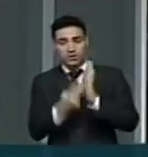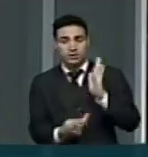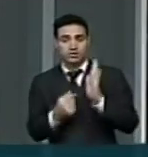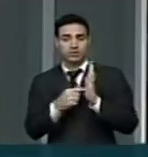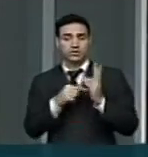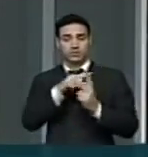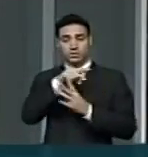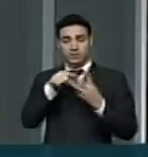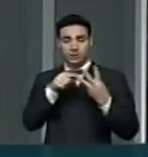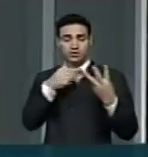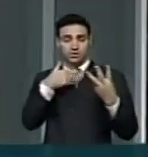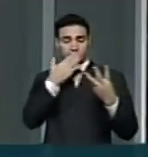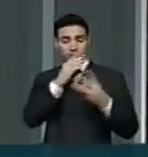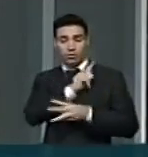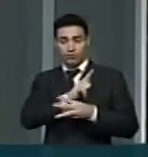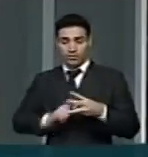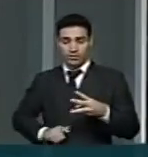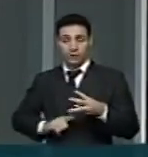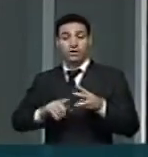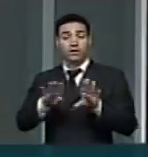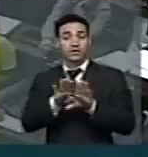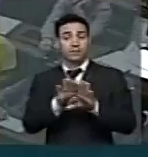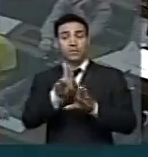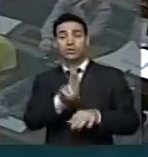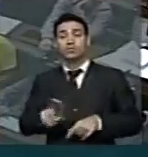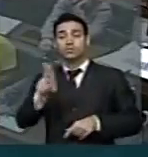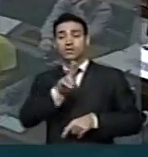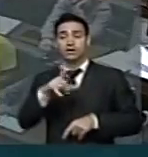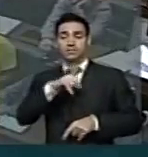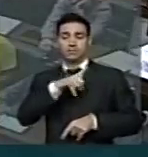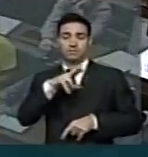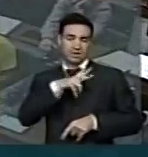poderes. A gente observa também no uso do veículo privado.